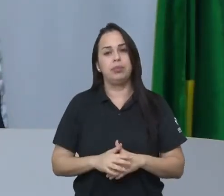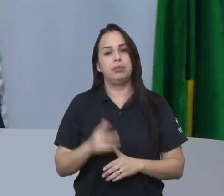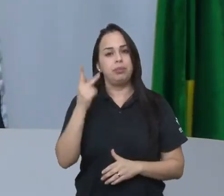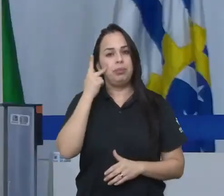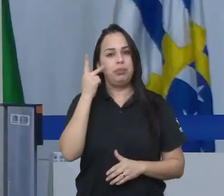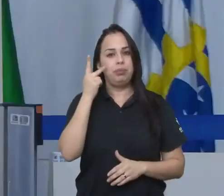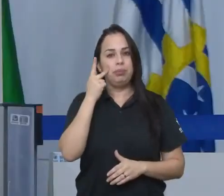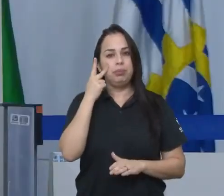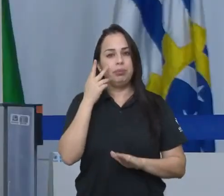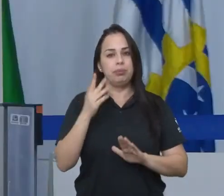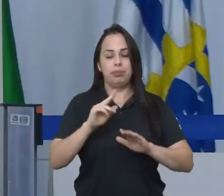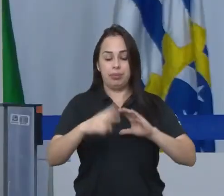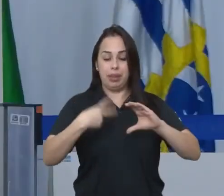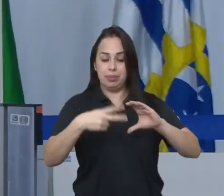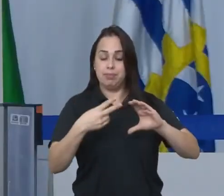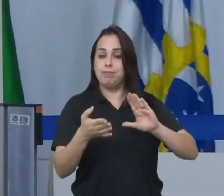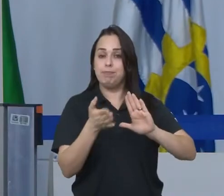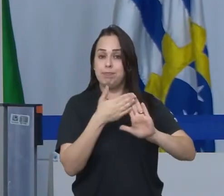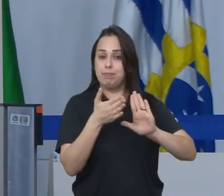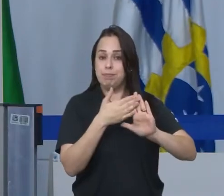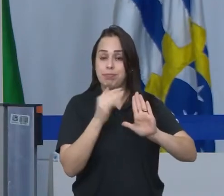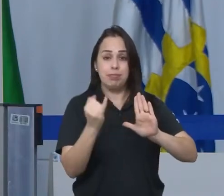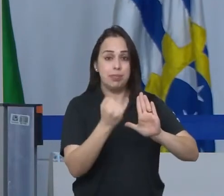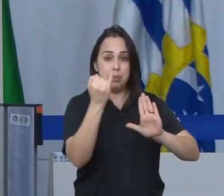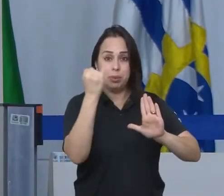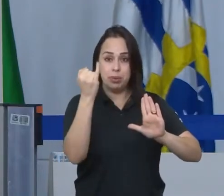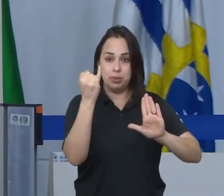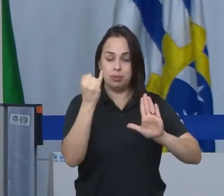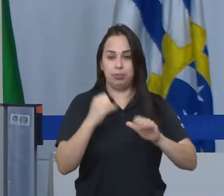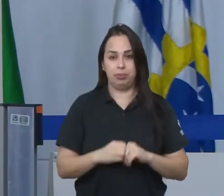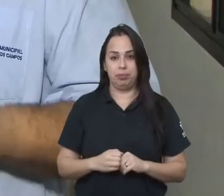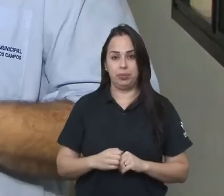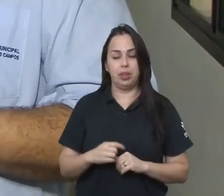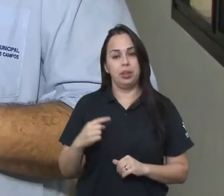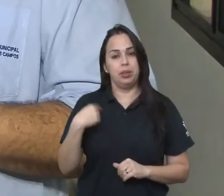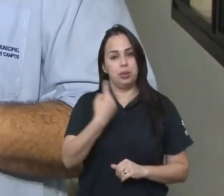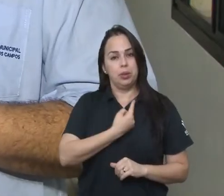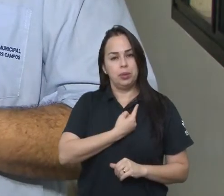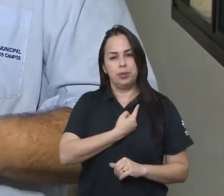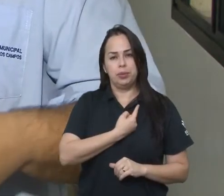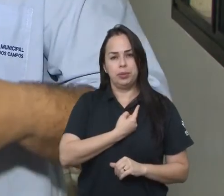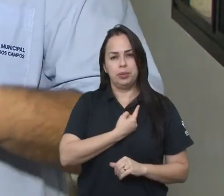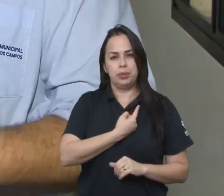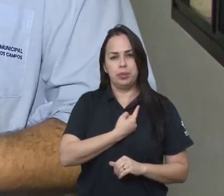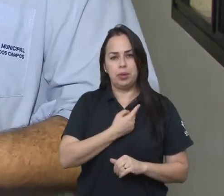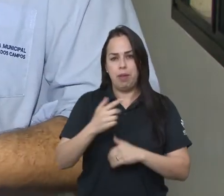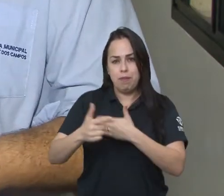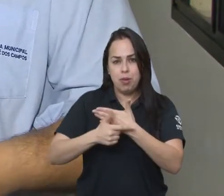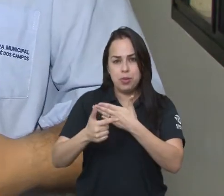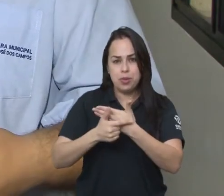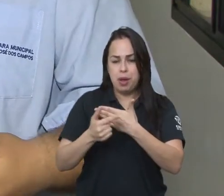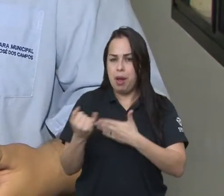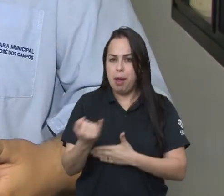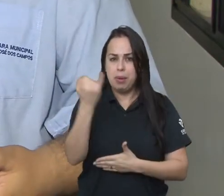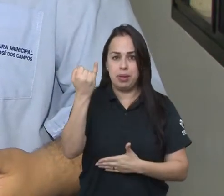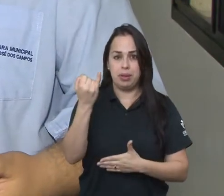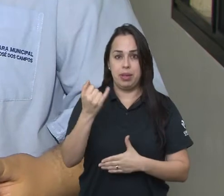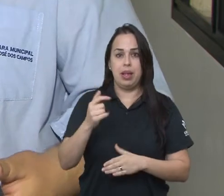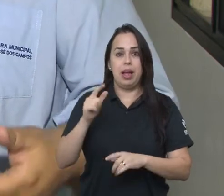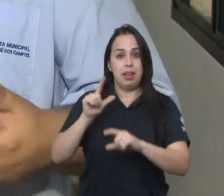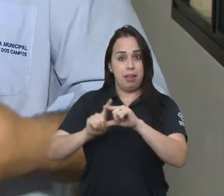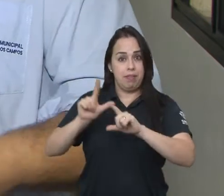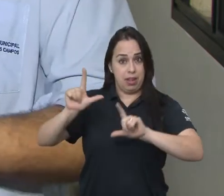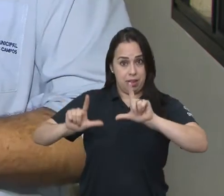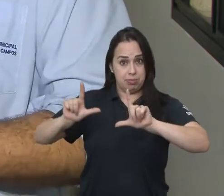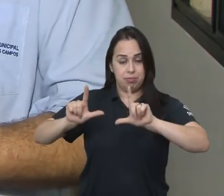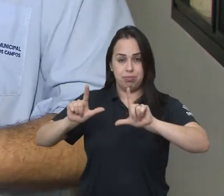acredita que a Câmara tem um papel importante na luta pela inclusão. O papel nosso é fundamental, a Câmara Municipal dá um belo exemplo